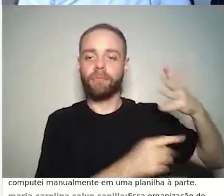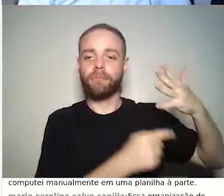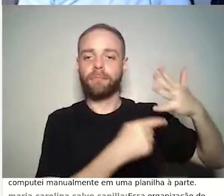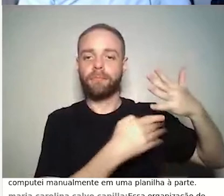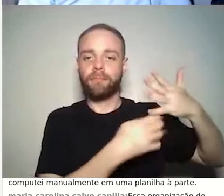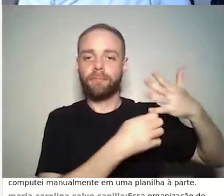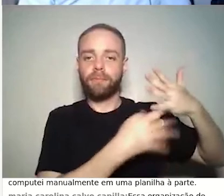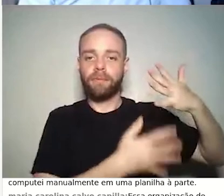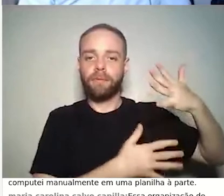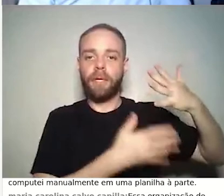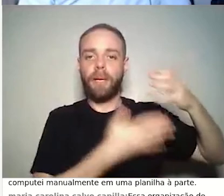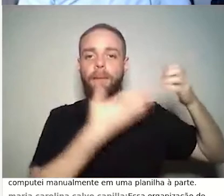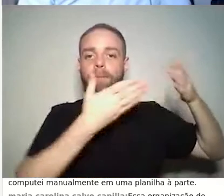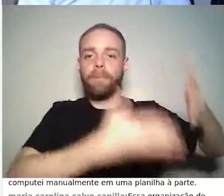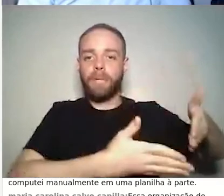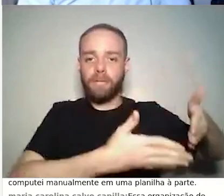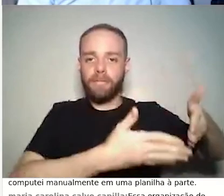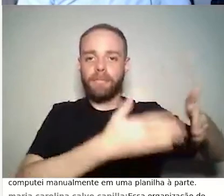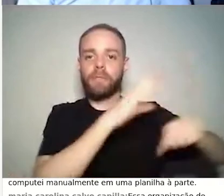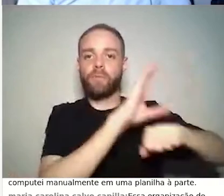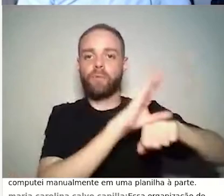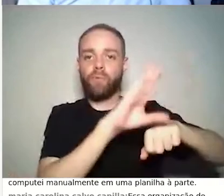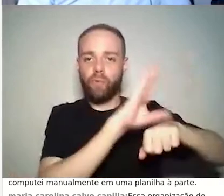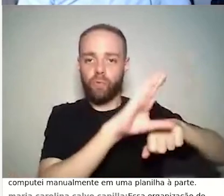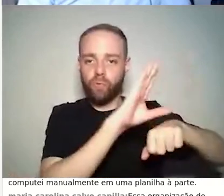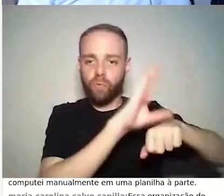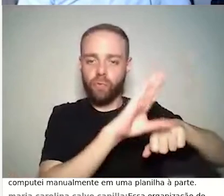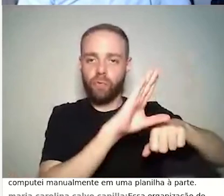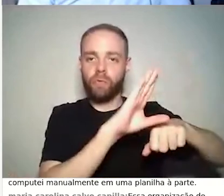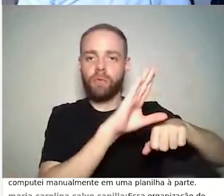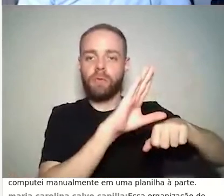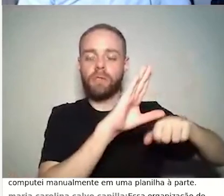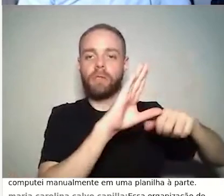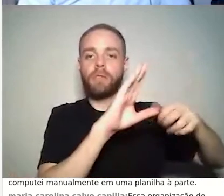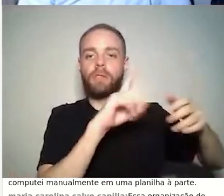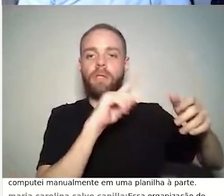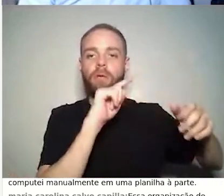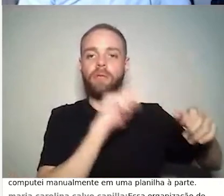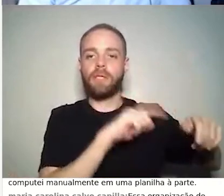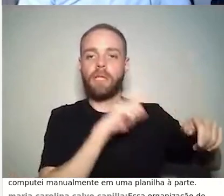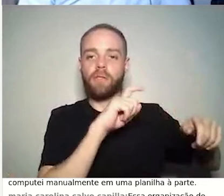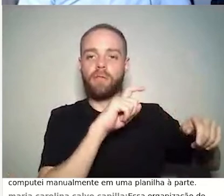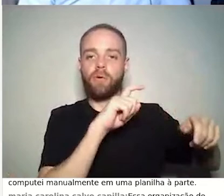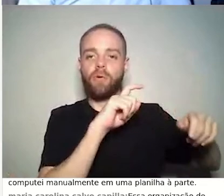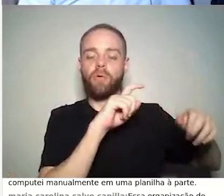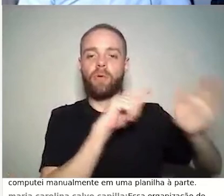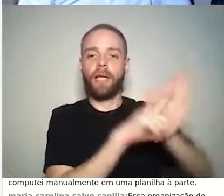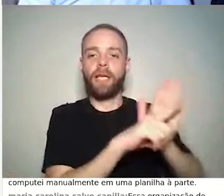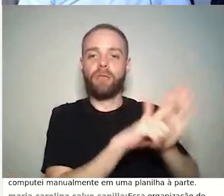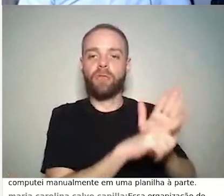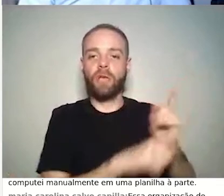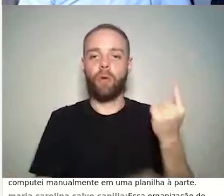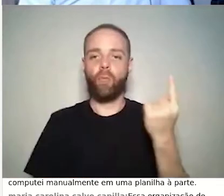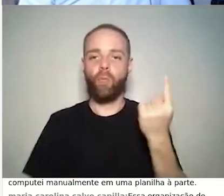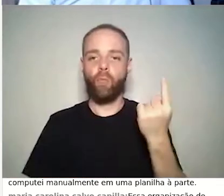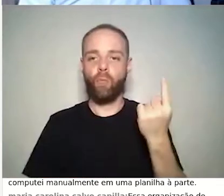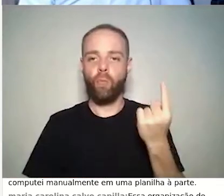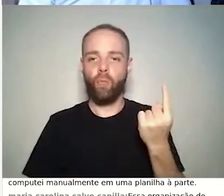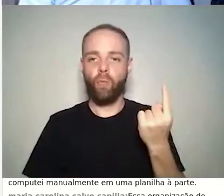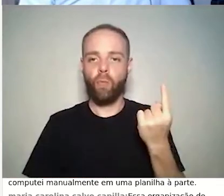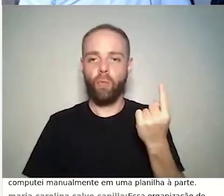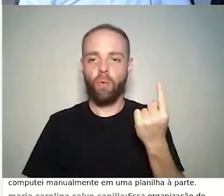participação do curso e seleciono questionário 1 e vejo quem